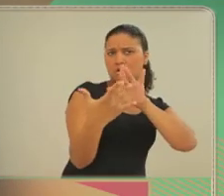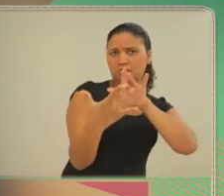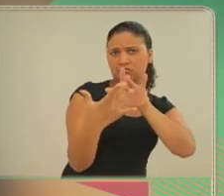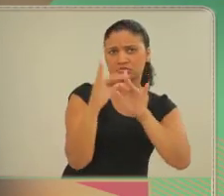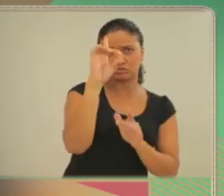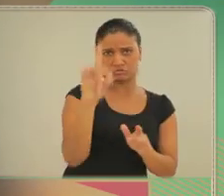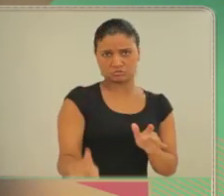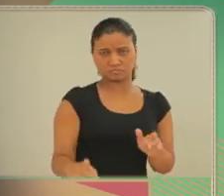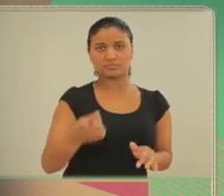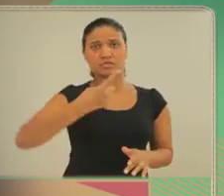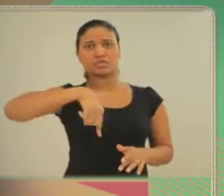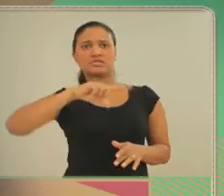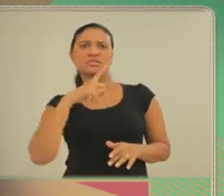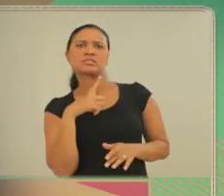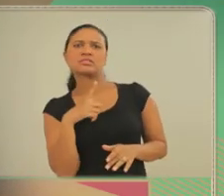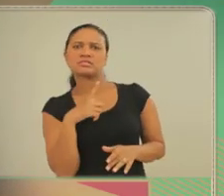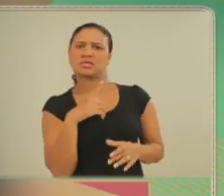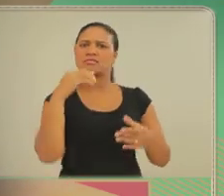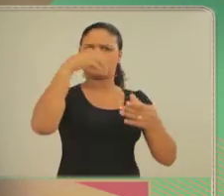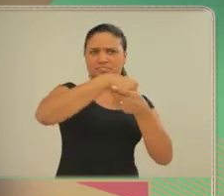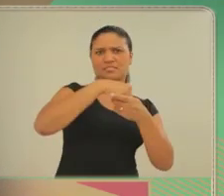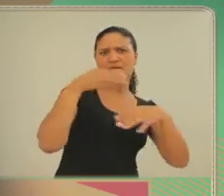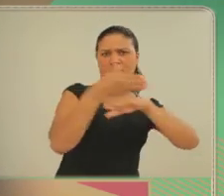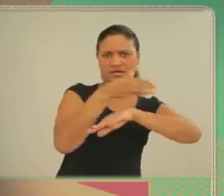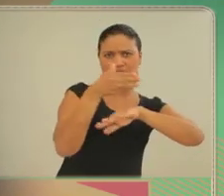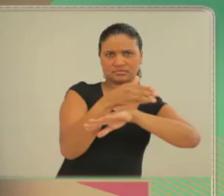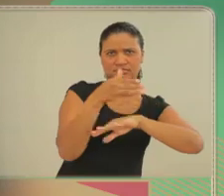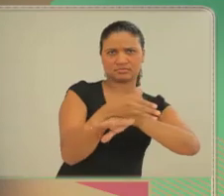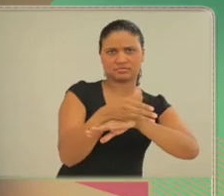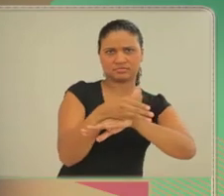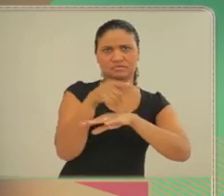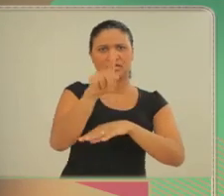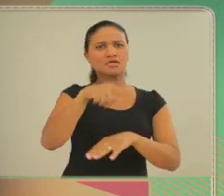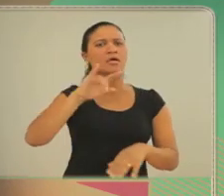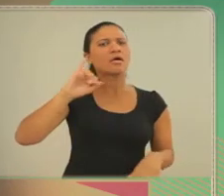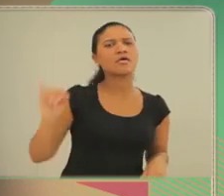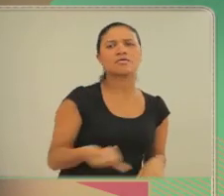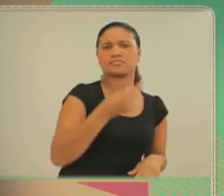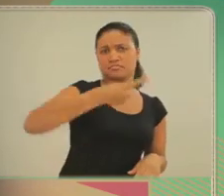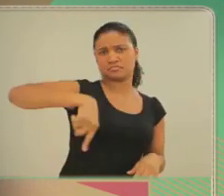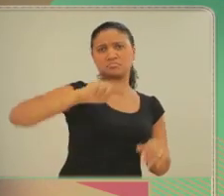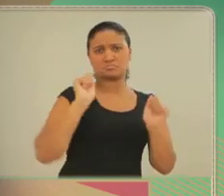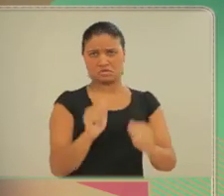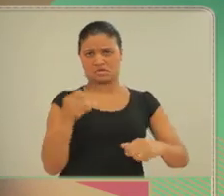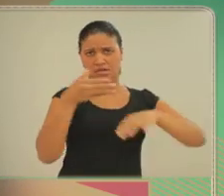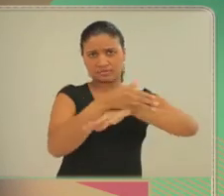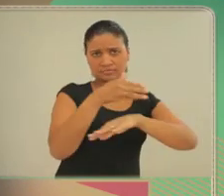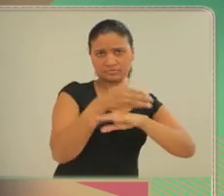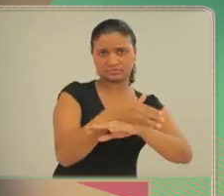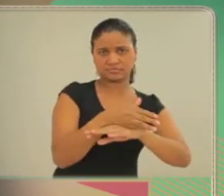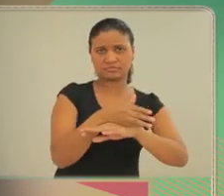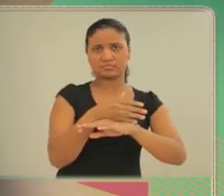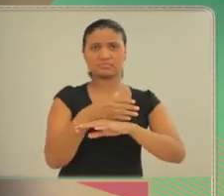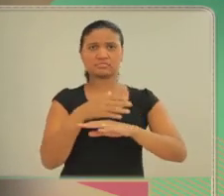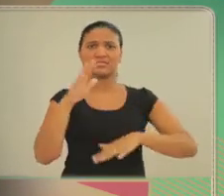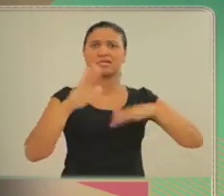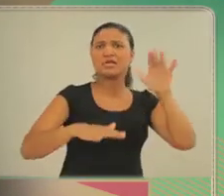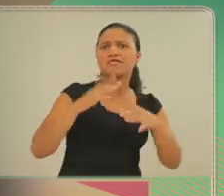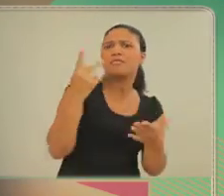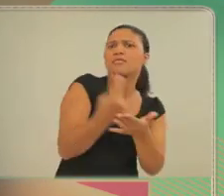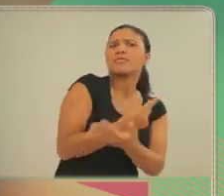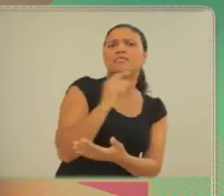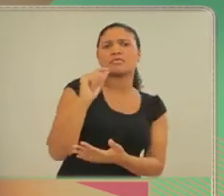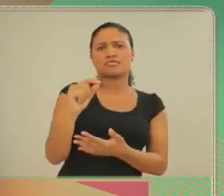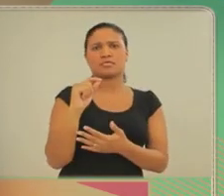de todo mundo da diretoria, a gente tem um meio de acesso fácil, tipo uma comunidade, você também pode acessar. E tem tudo o que